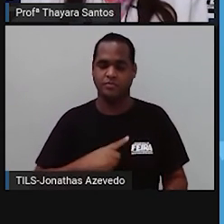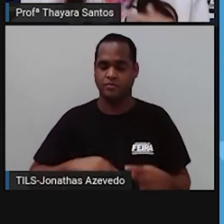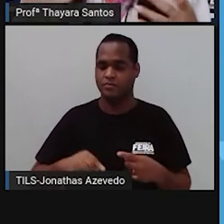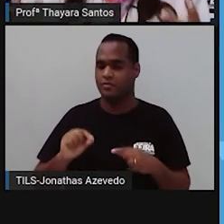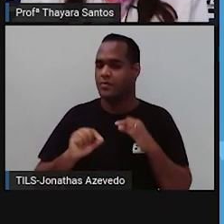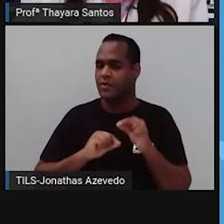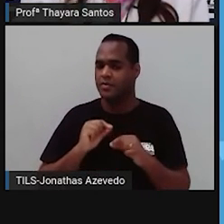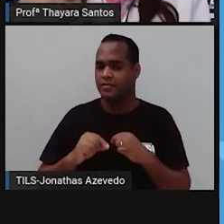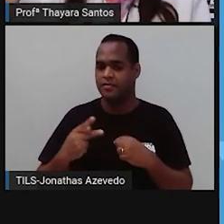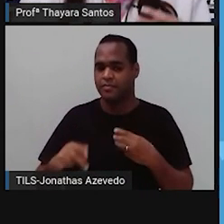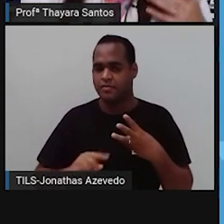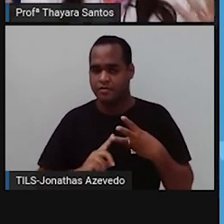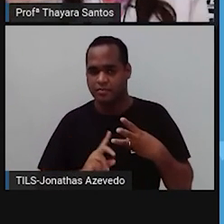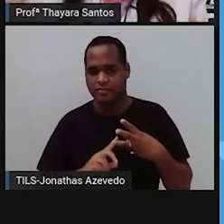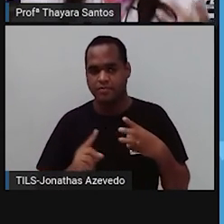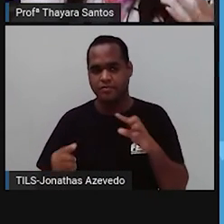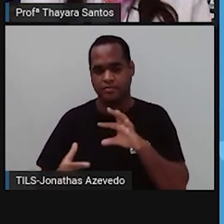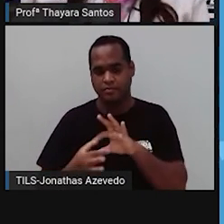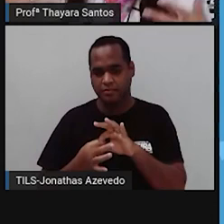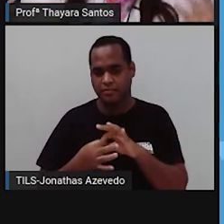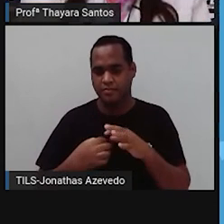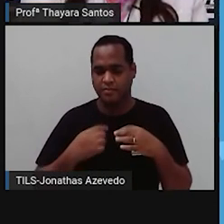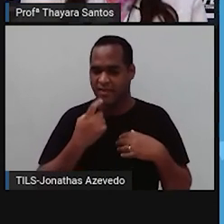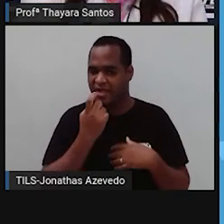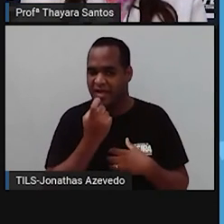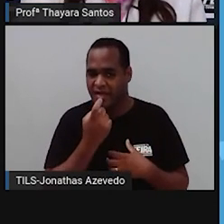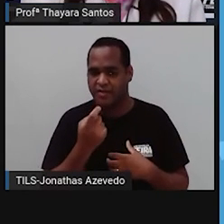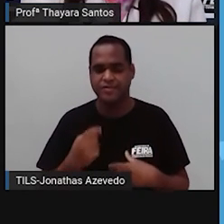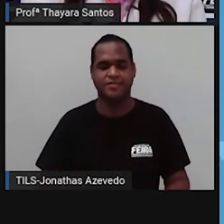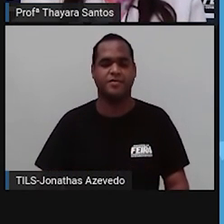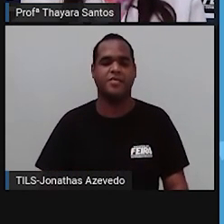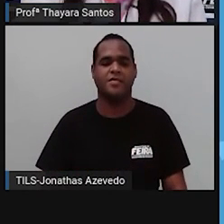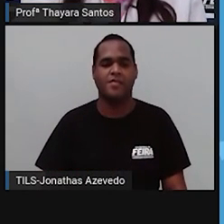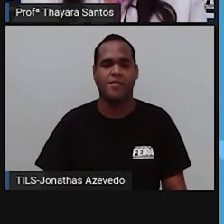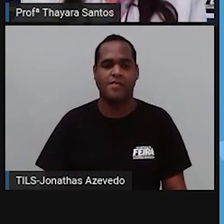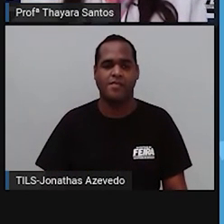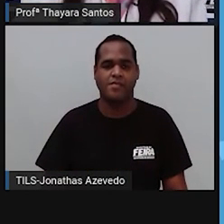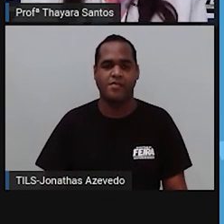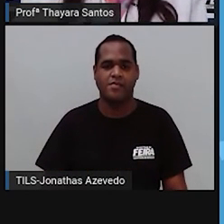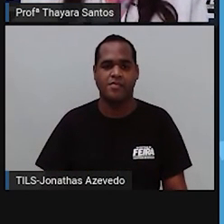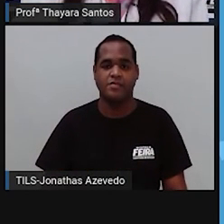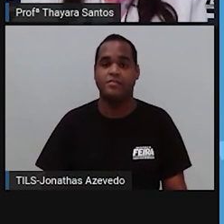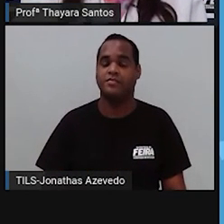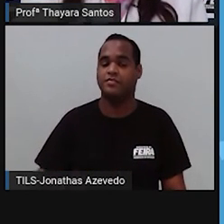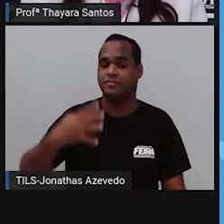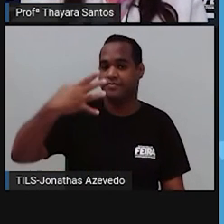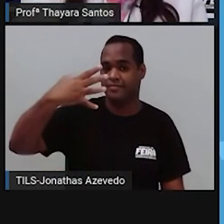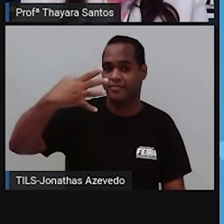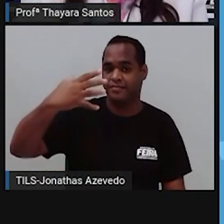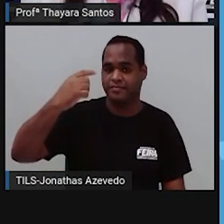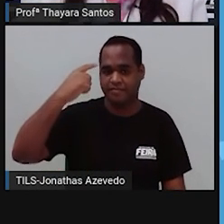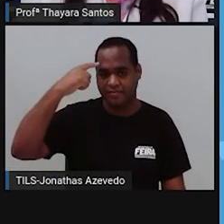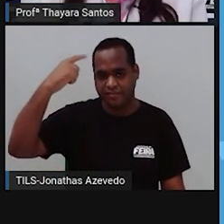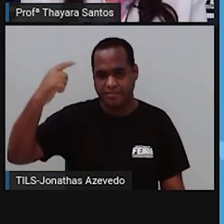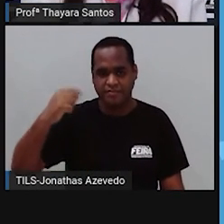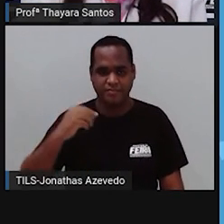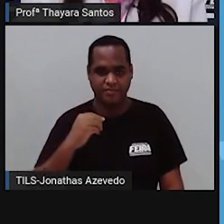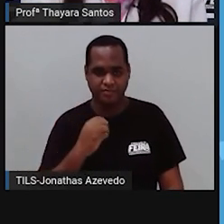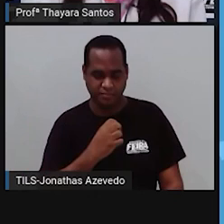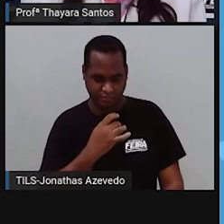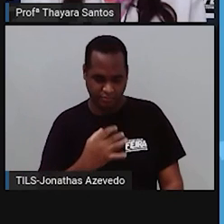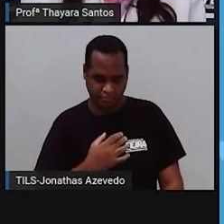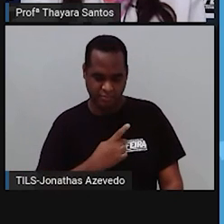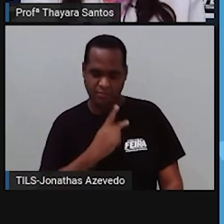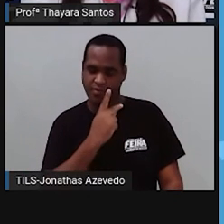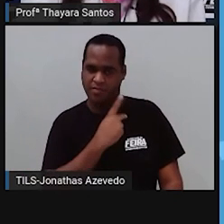esquelético é encontrado associado aos ossos, ao esqueleto. E a última. O tipo de contração realizada